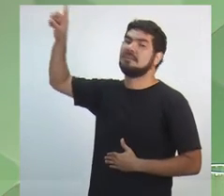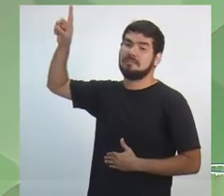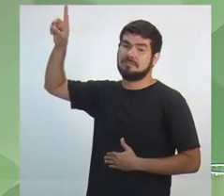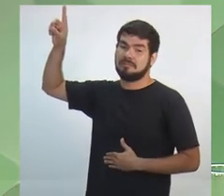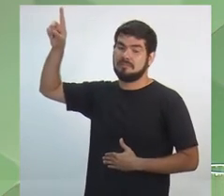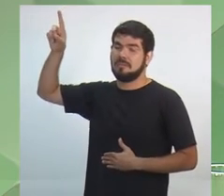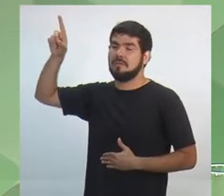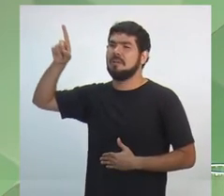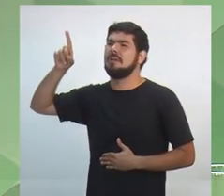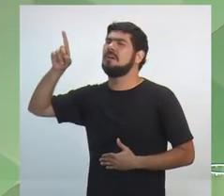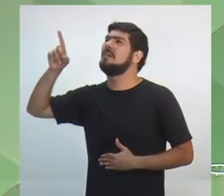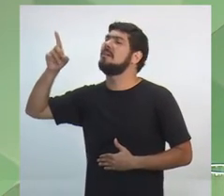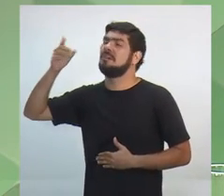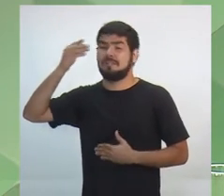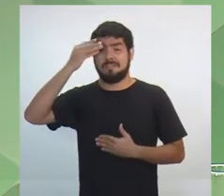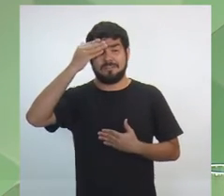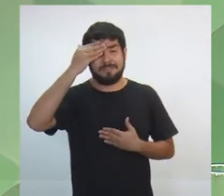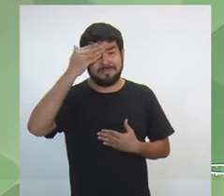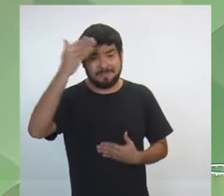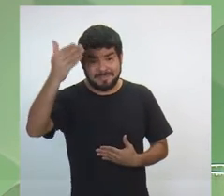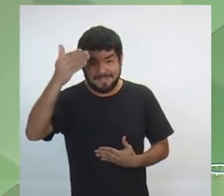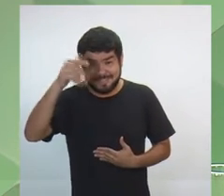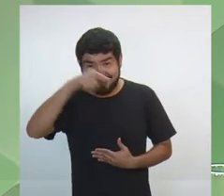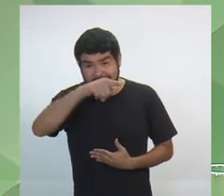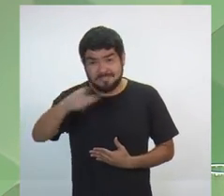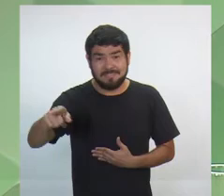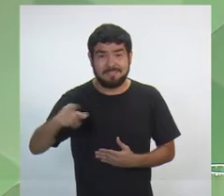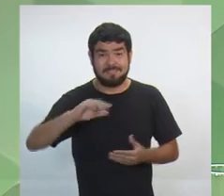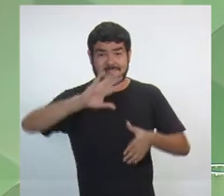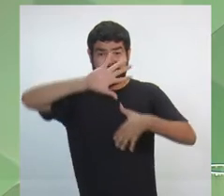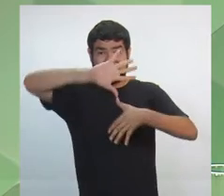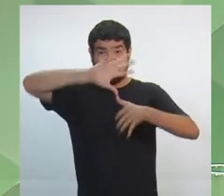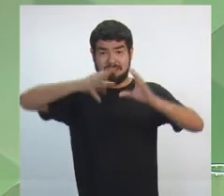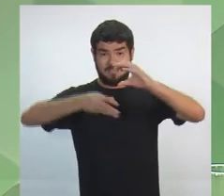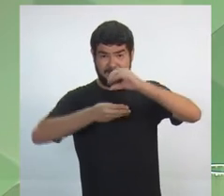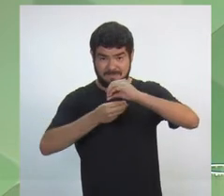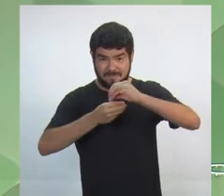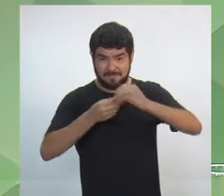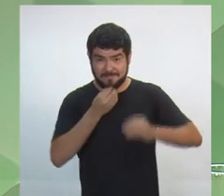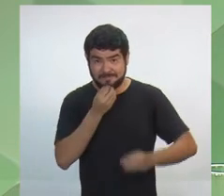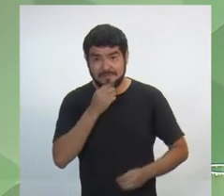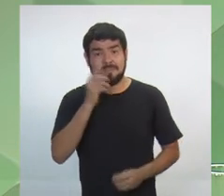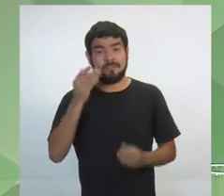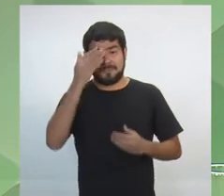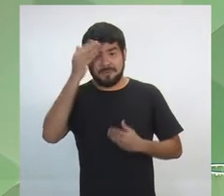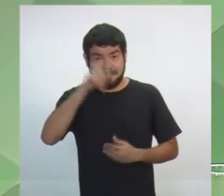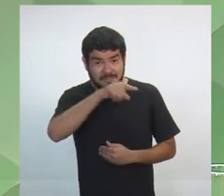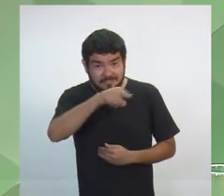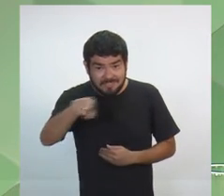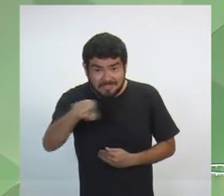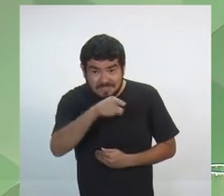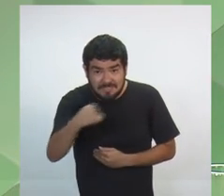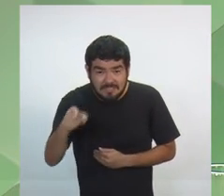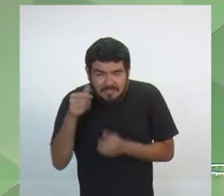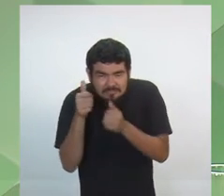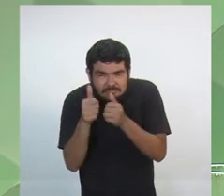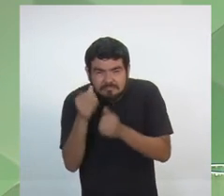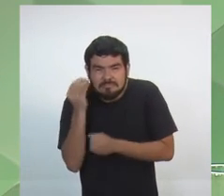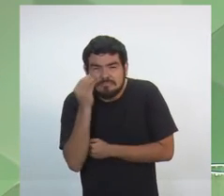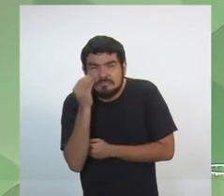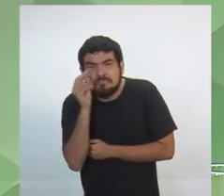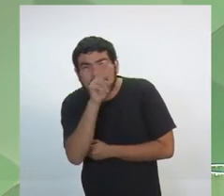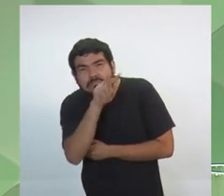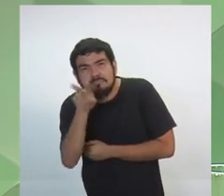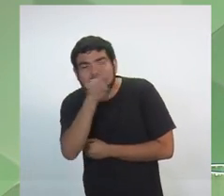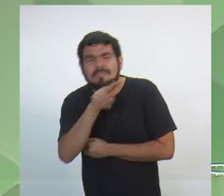Obrigado à TV em Tempo pela oportunidade. Muito obrigado a você que nos acompanhou durante esse debate. Você me conhece.